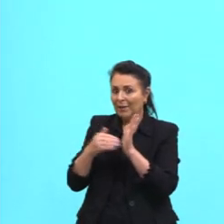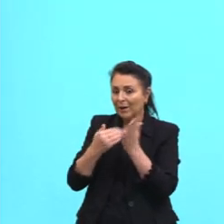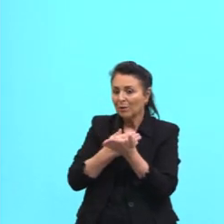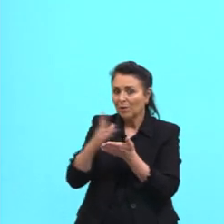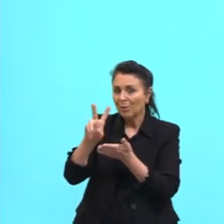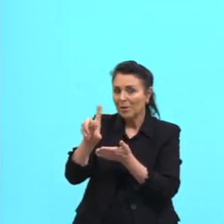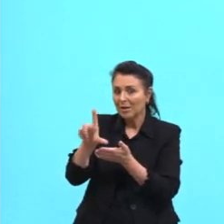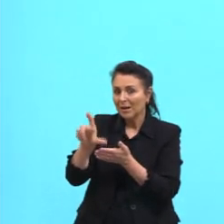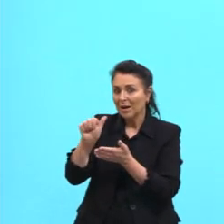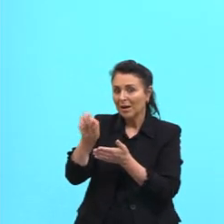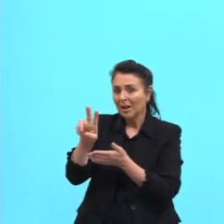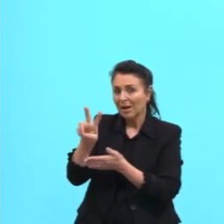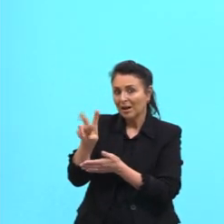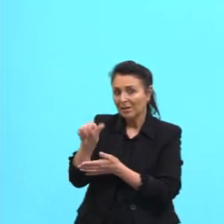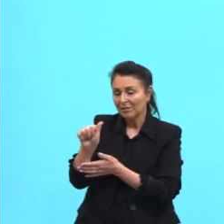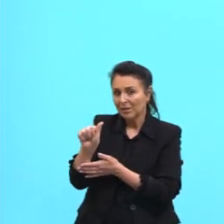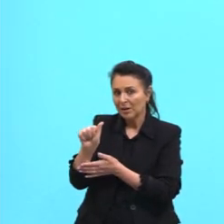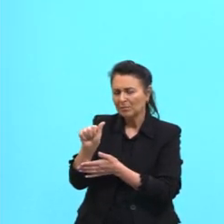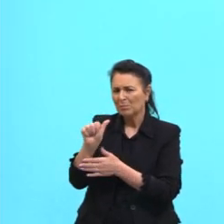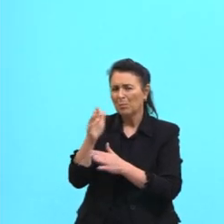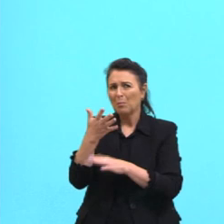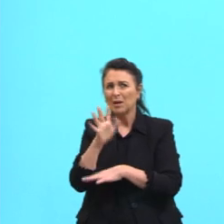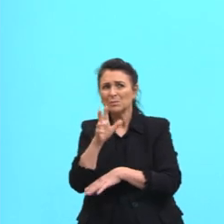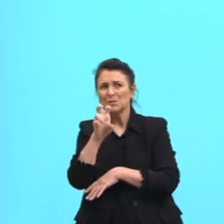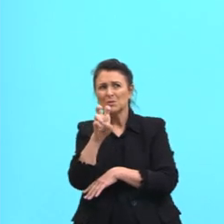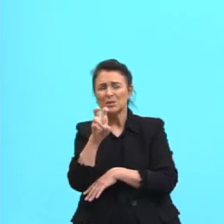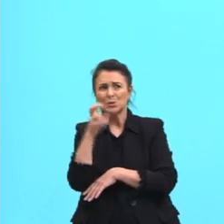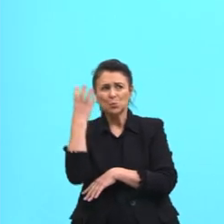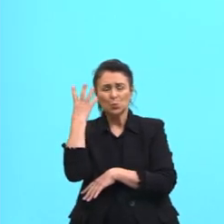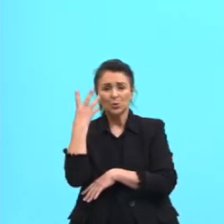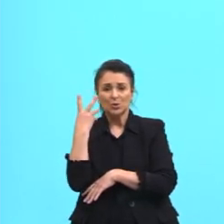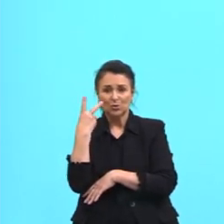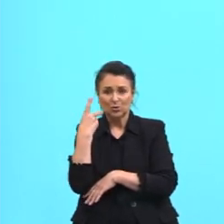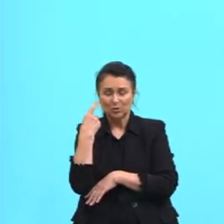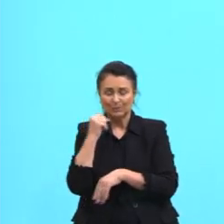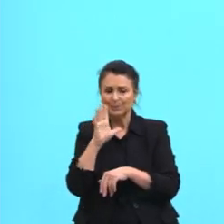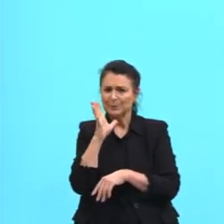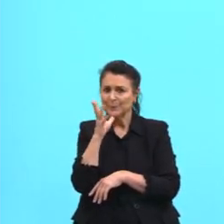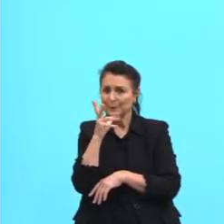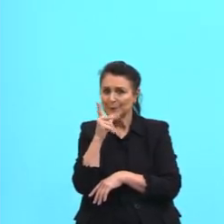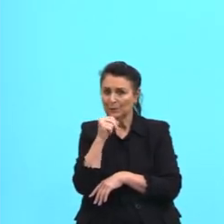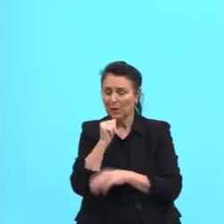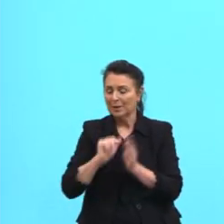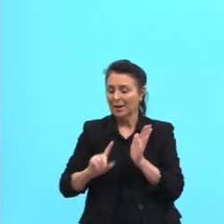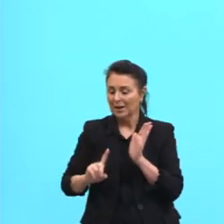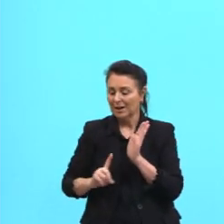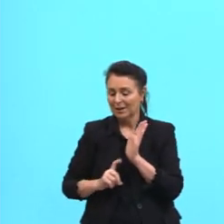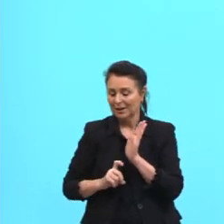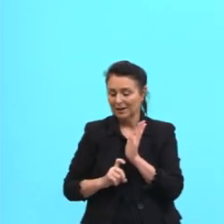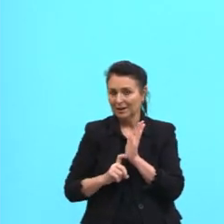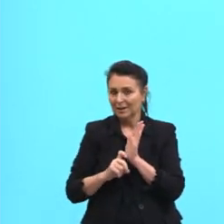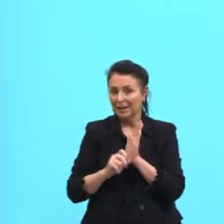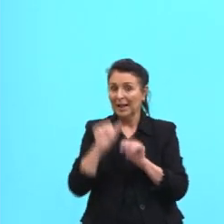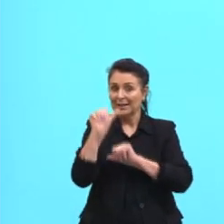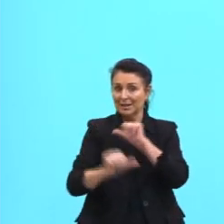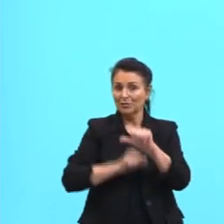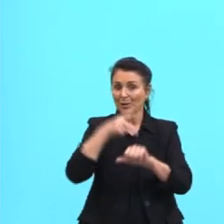e a pulpação, gira em torno de cinco dias. Aí, da larva se transforma, então, em pulpa.